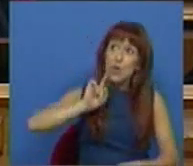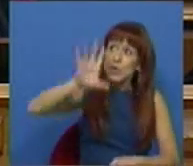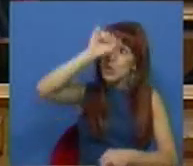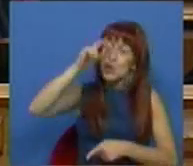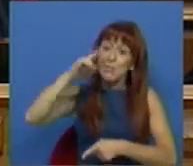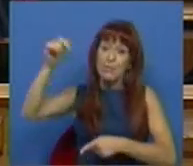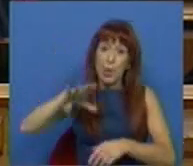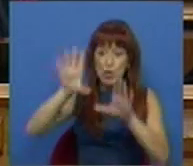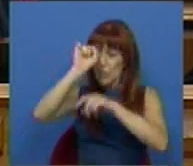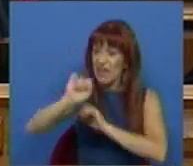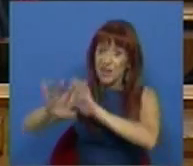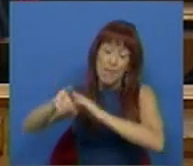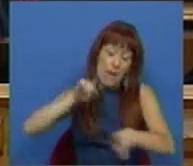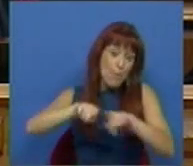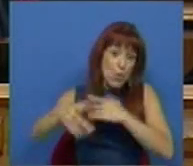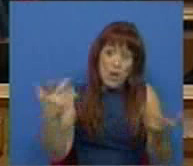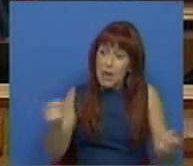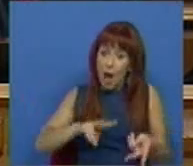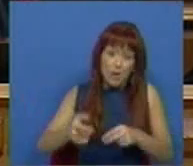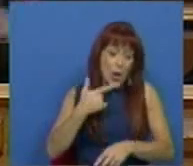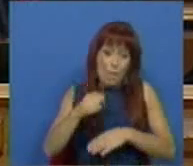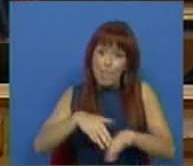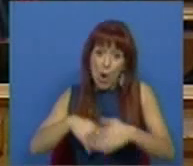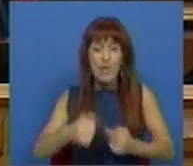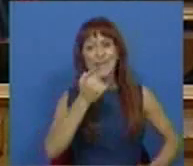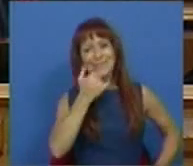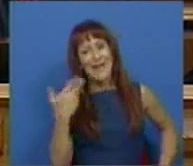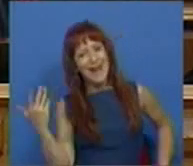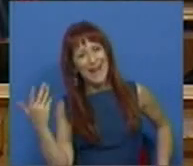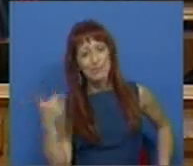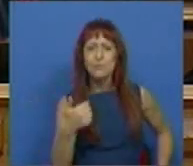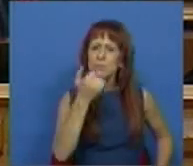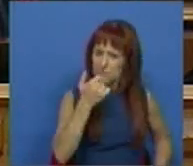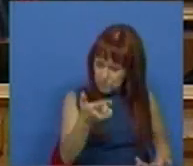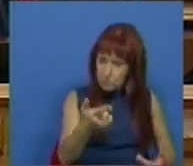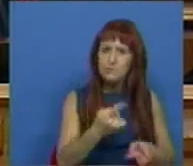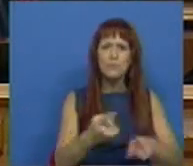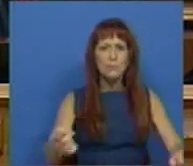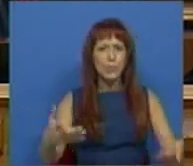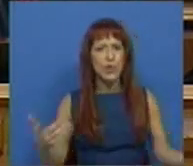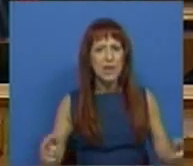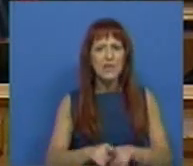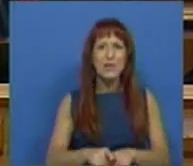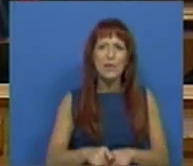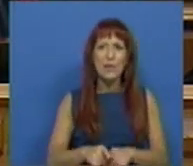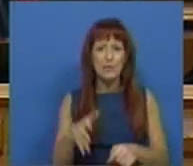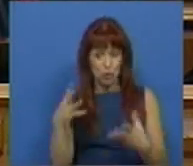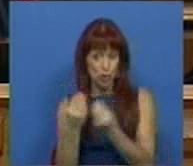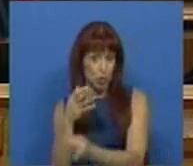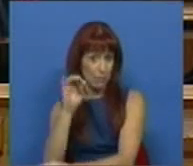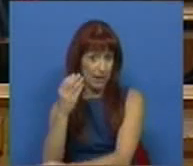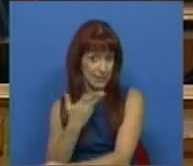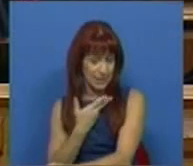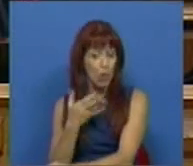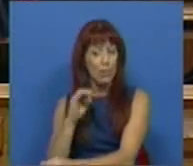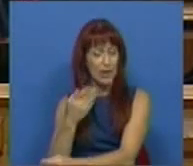governos de direita, mas a política é esta, não há alternativa e nós estamos satisfeitos. Estamos satisfeitos porque estamos com o PSD, com